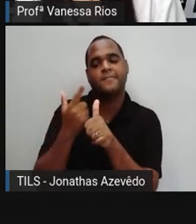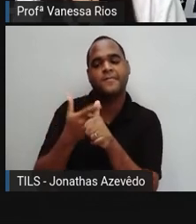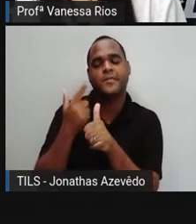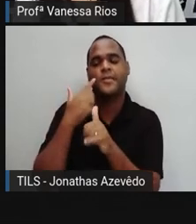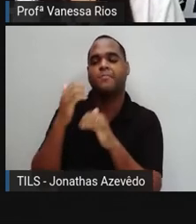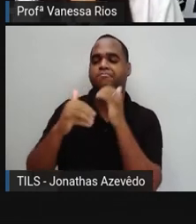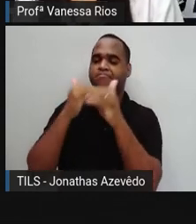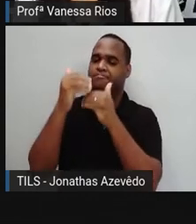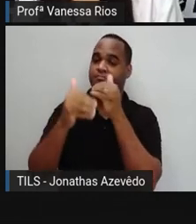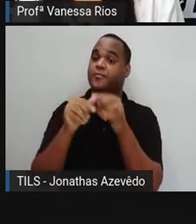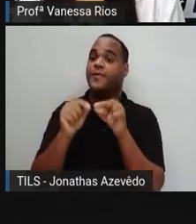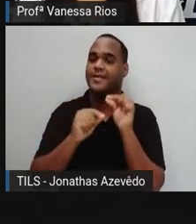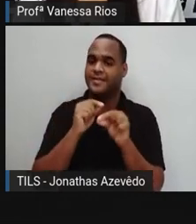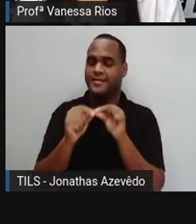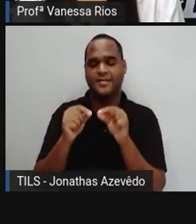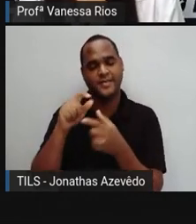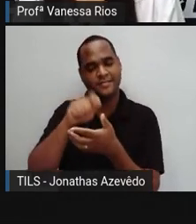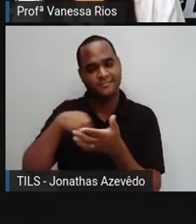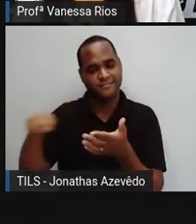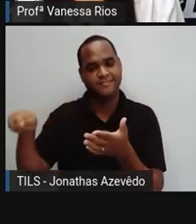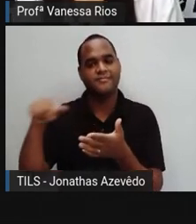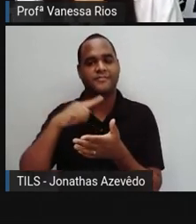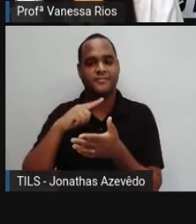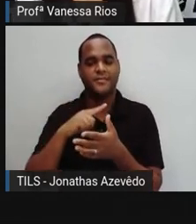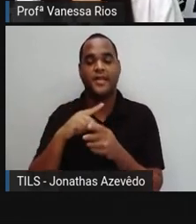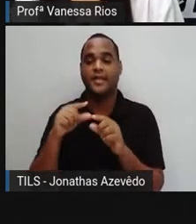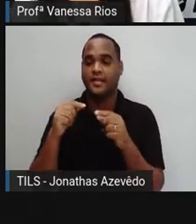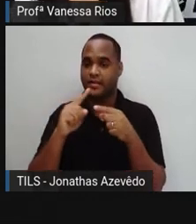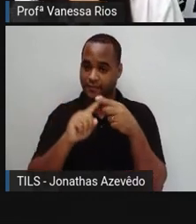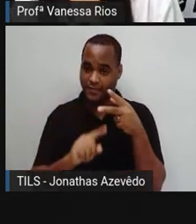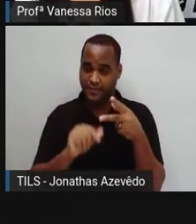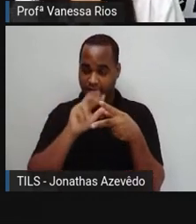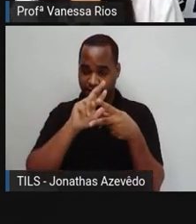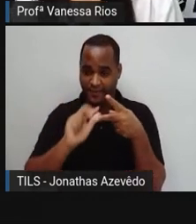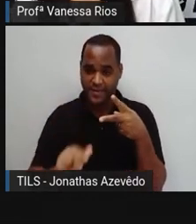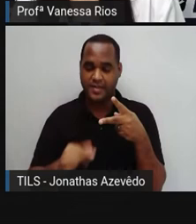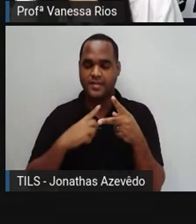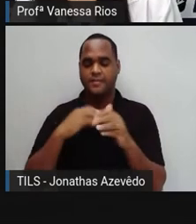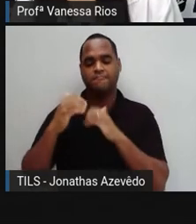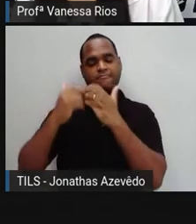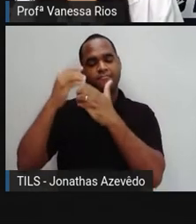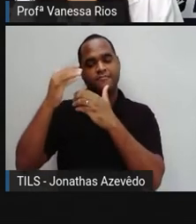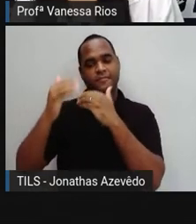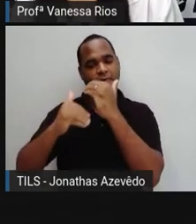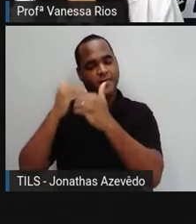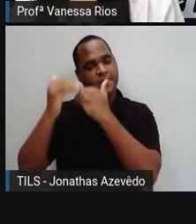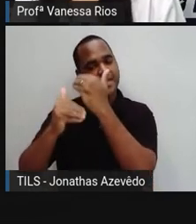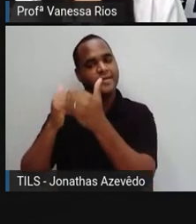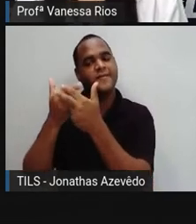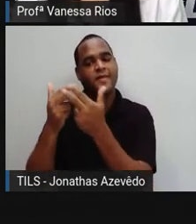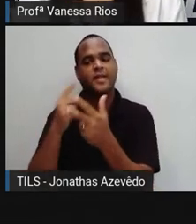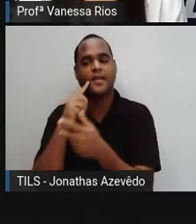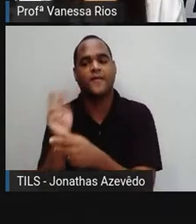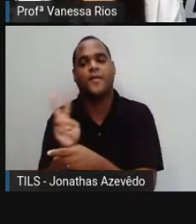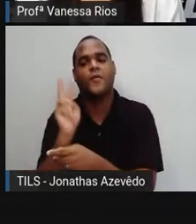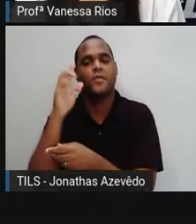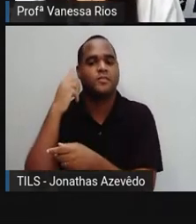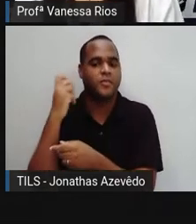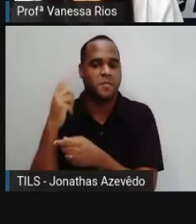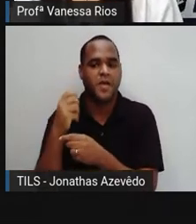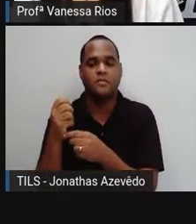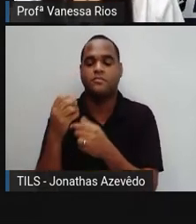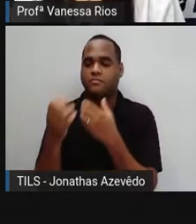desenvolvimento da escrita. entre esses, esse desenvolvimento de alfabeto com valor sonoro,